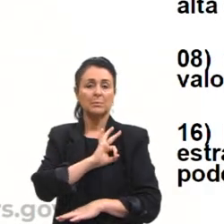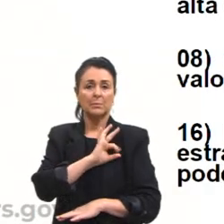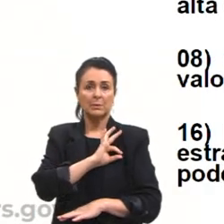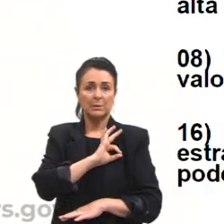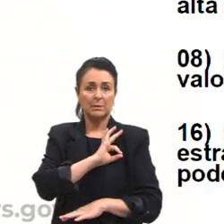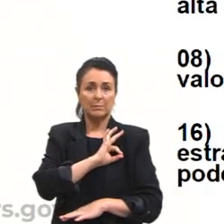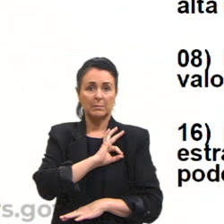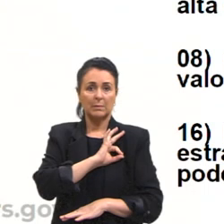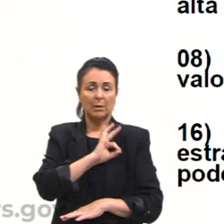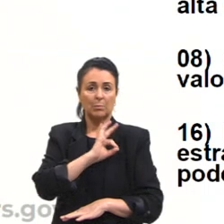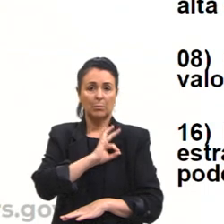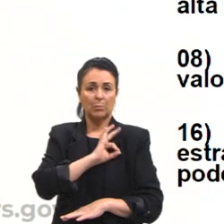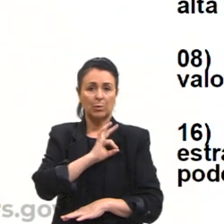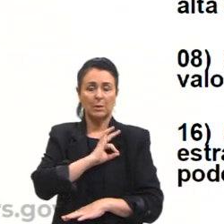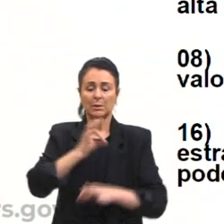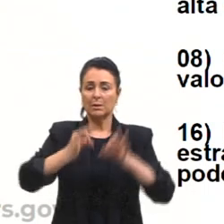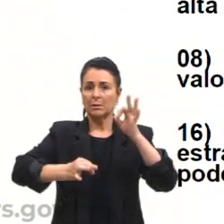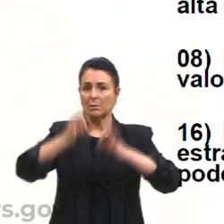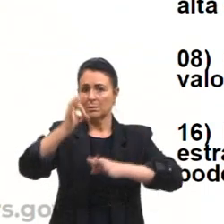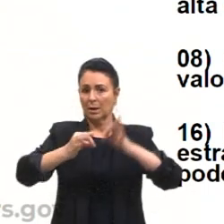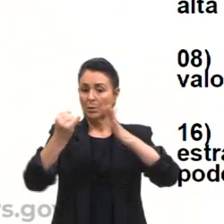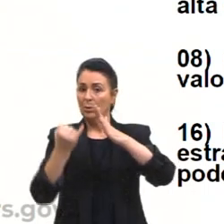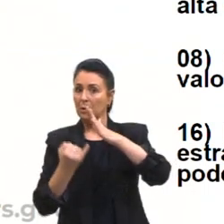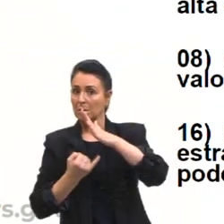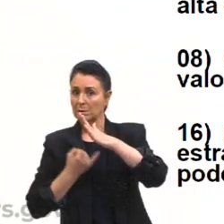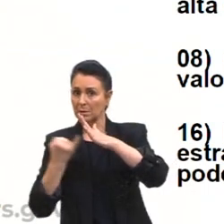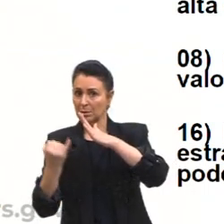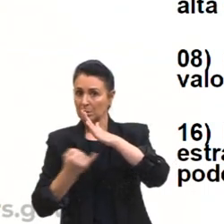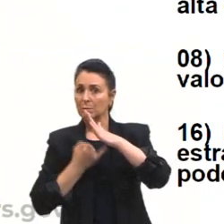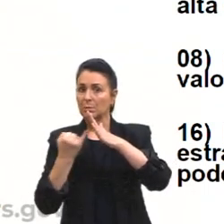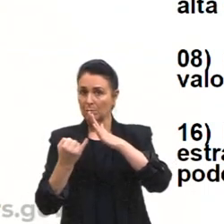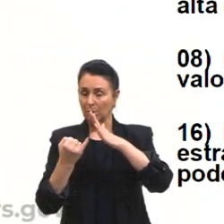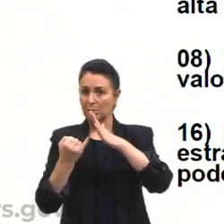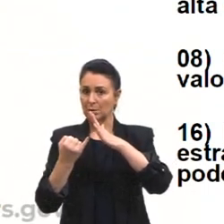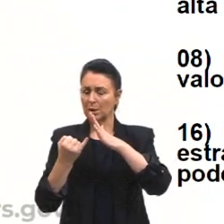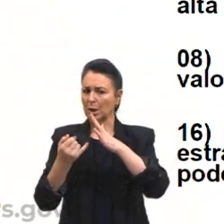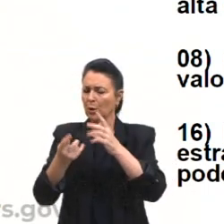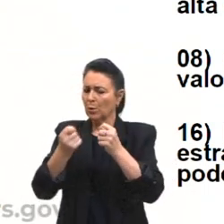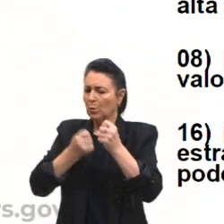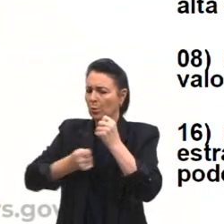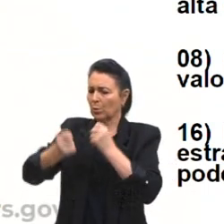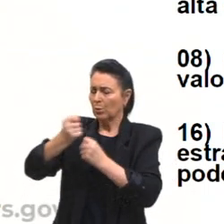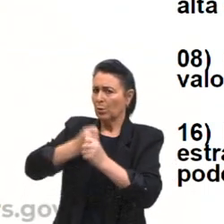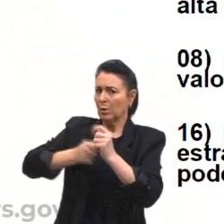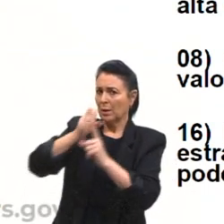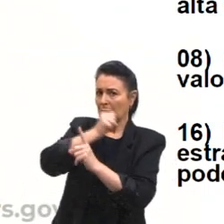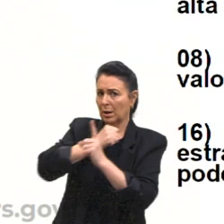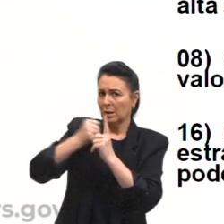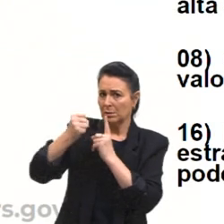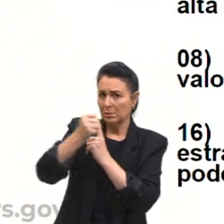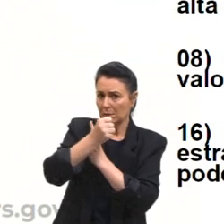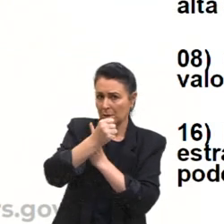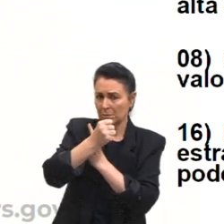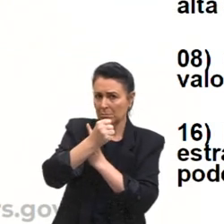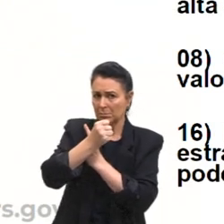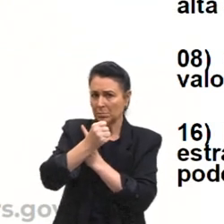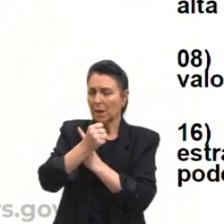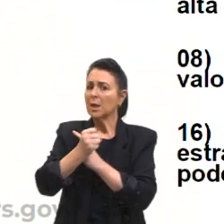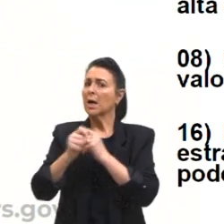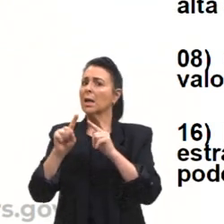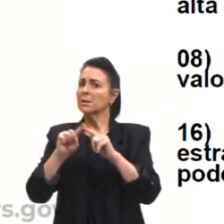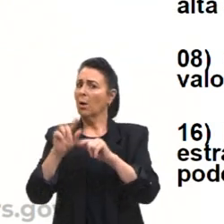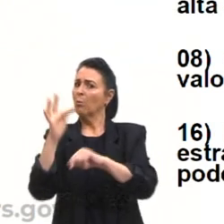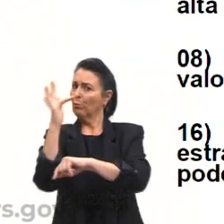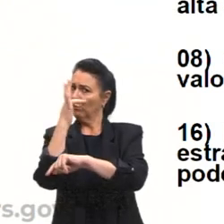olha só, a polícia e o judiciário são instituições que exercem controle social de tipo formal e são